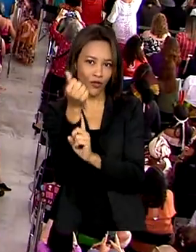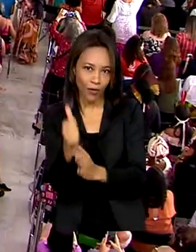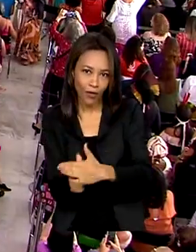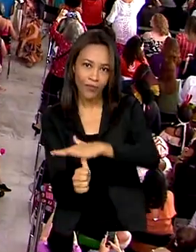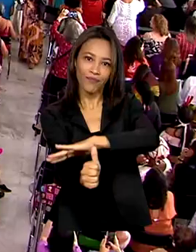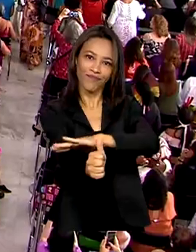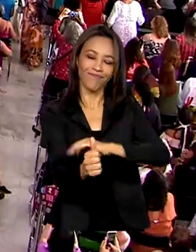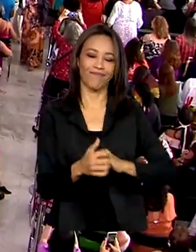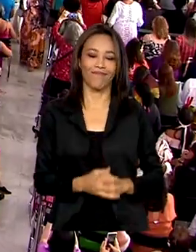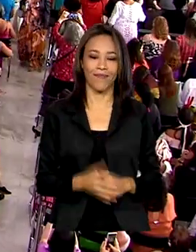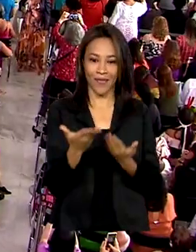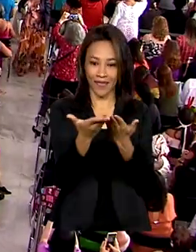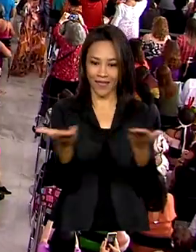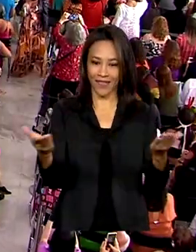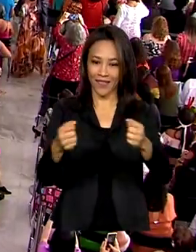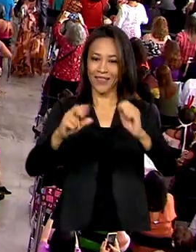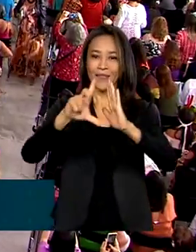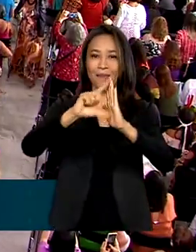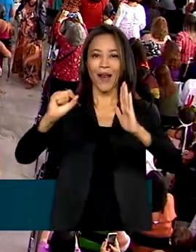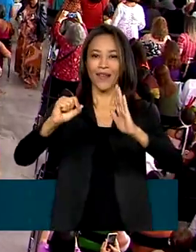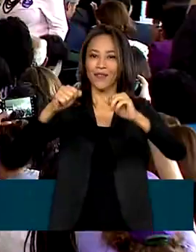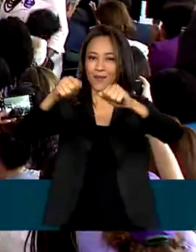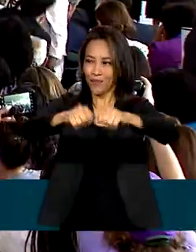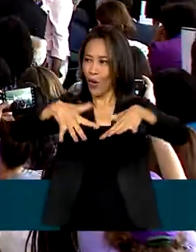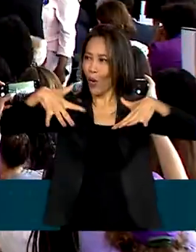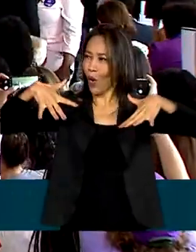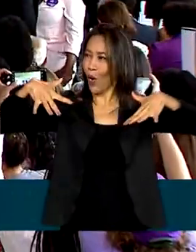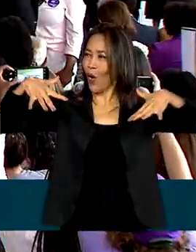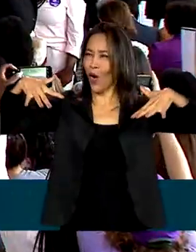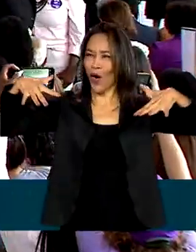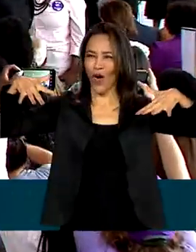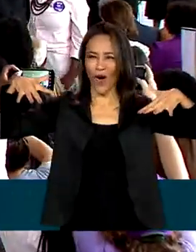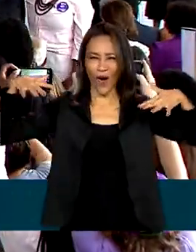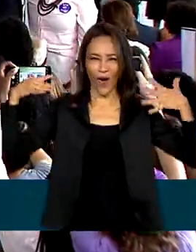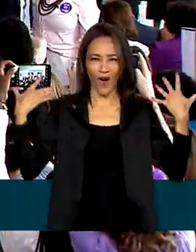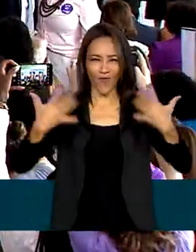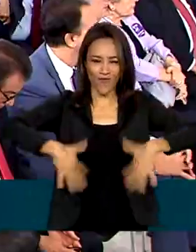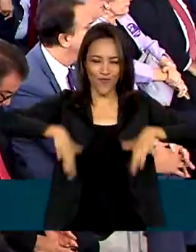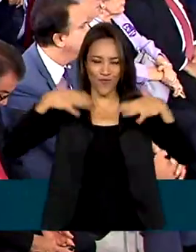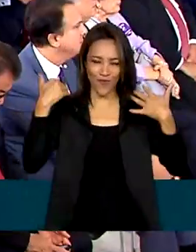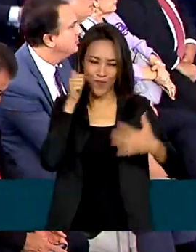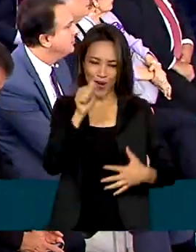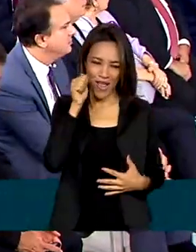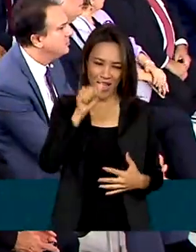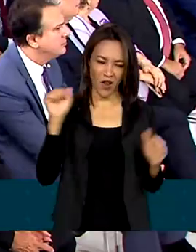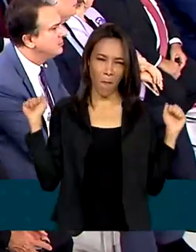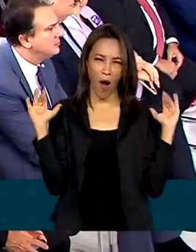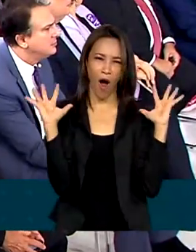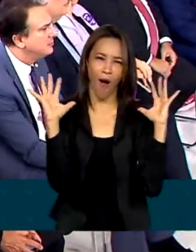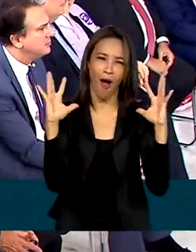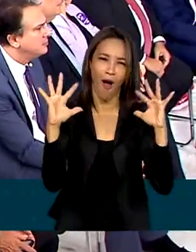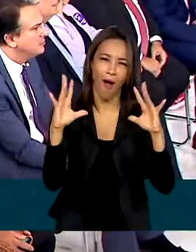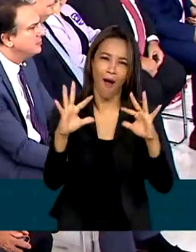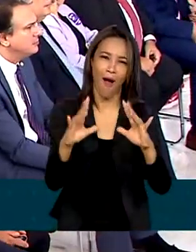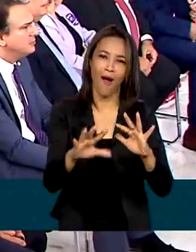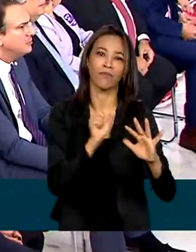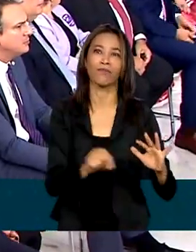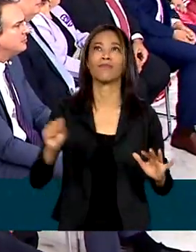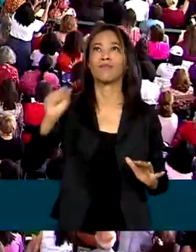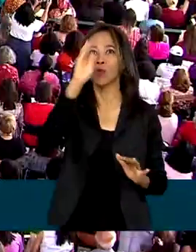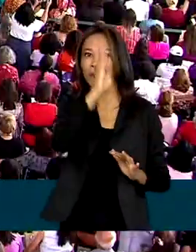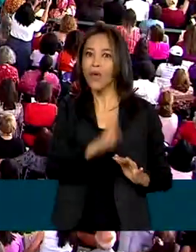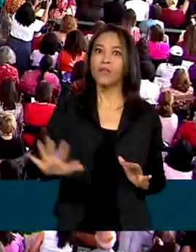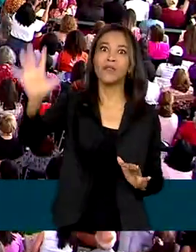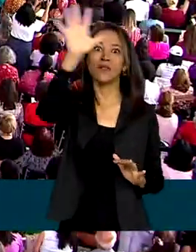O Salão Nobre do Palácio do Planalto foi tomado por mulheres. Elas vieram de todas as partes do